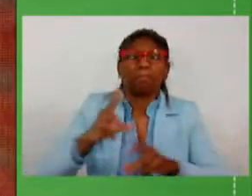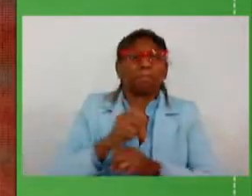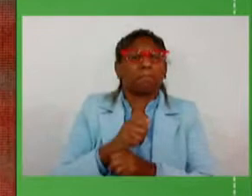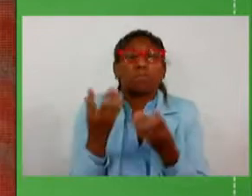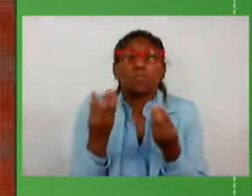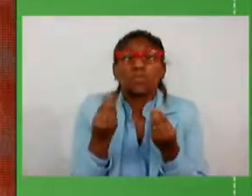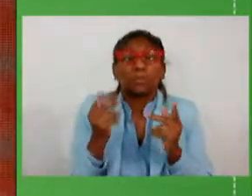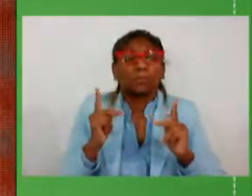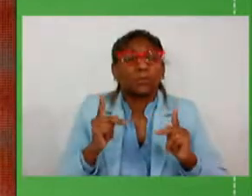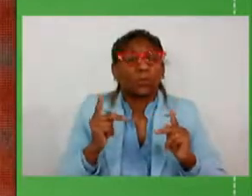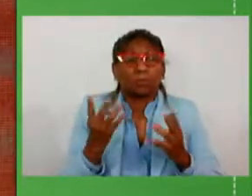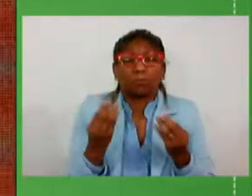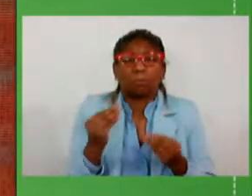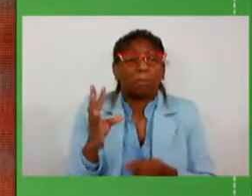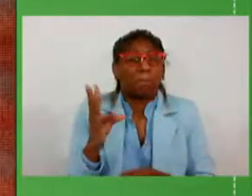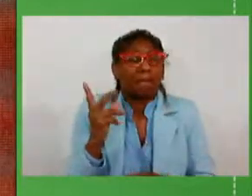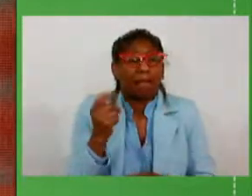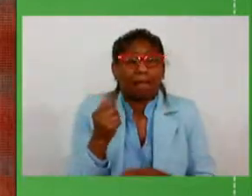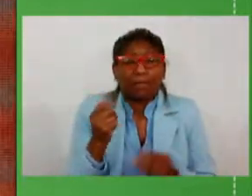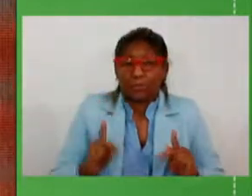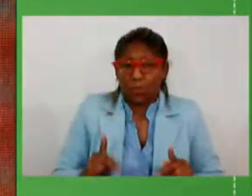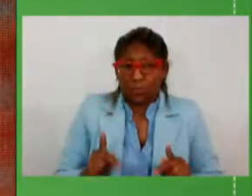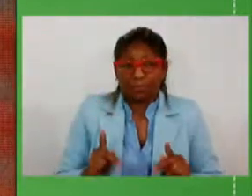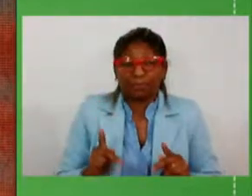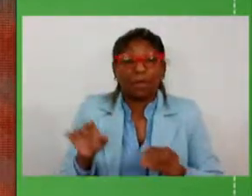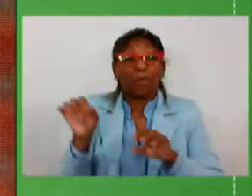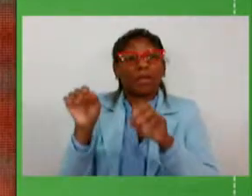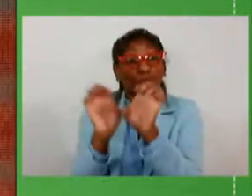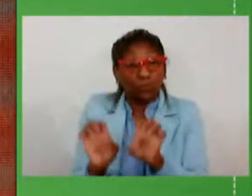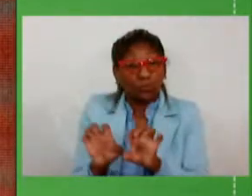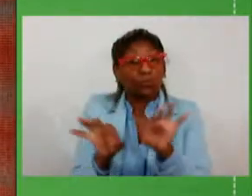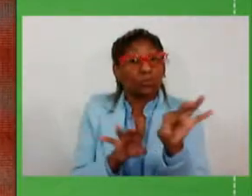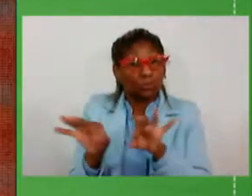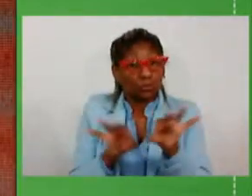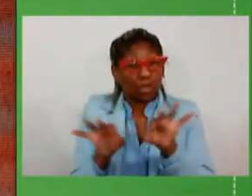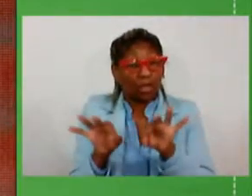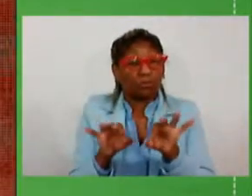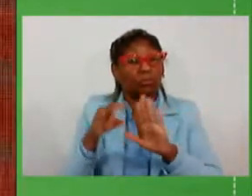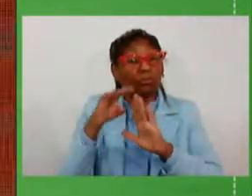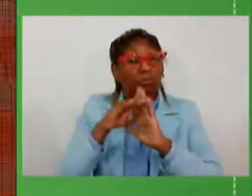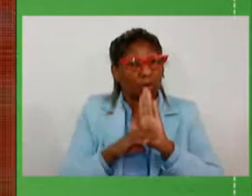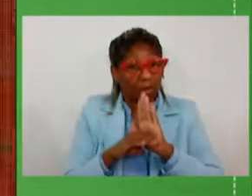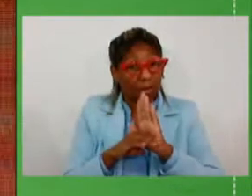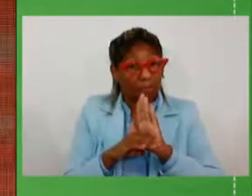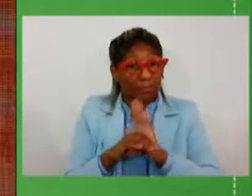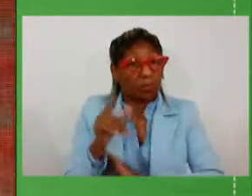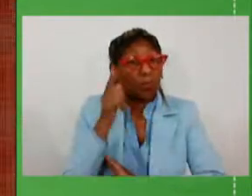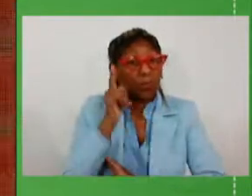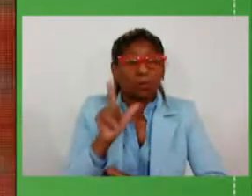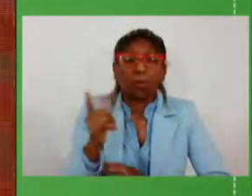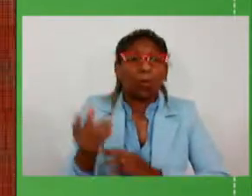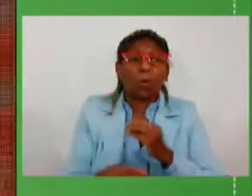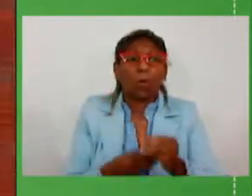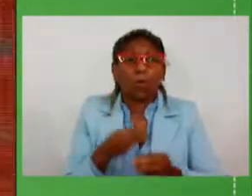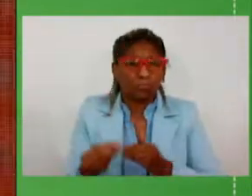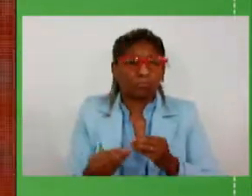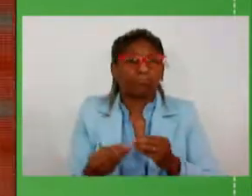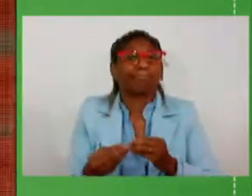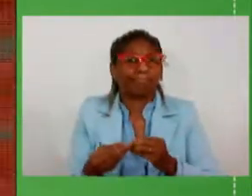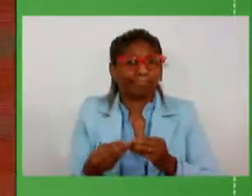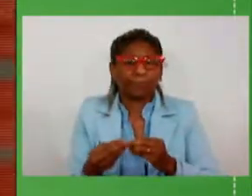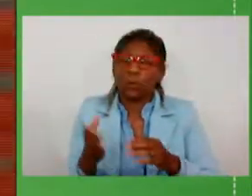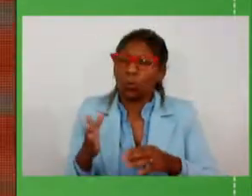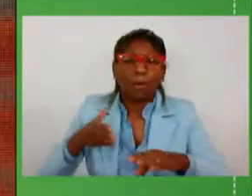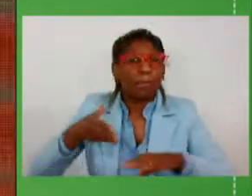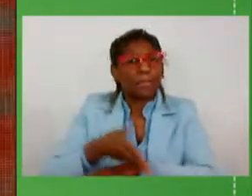então toda a estruturação também desse desse projeto desse programa se deu e se dá com intensa participação e